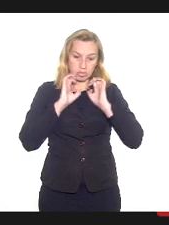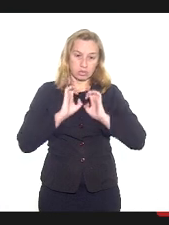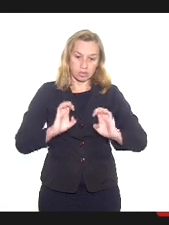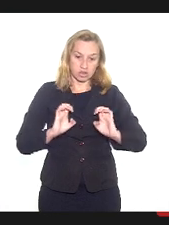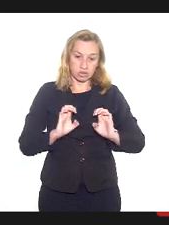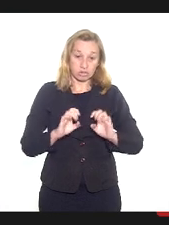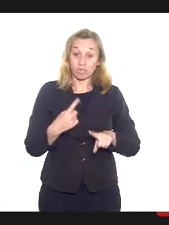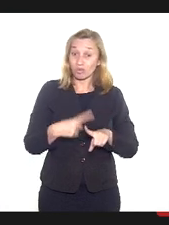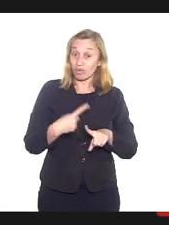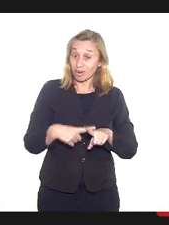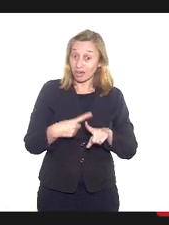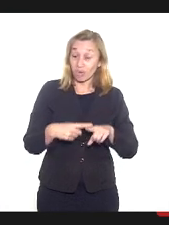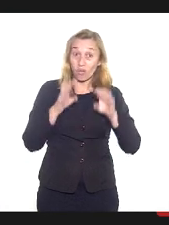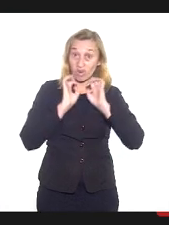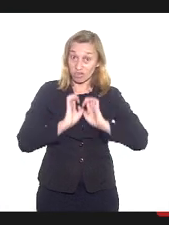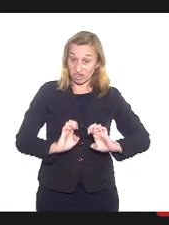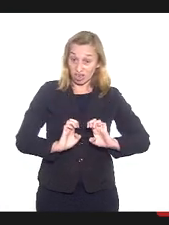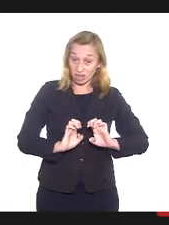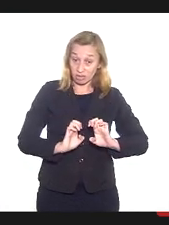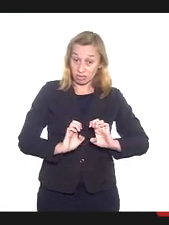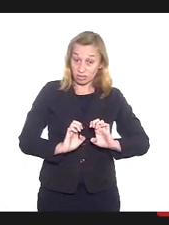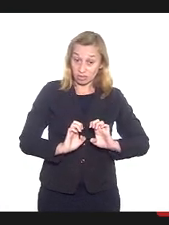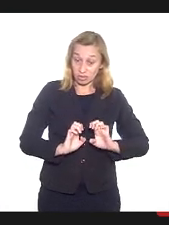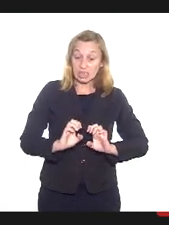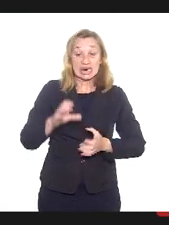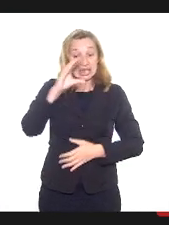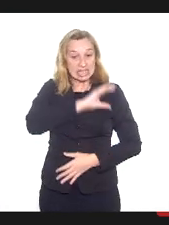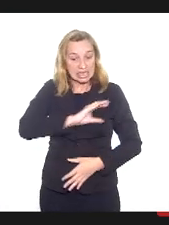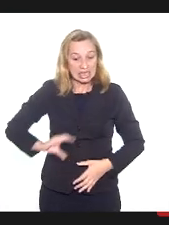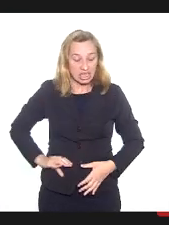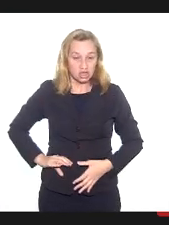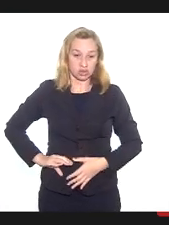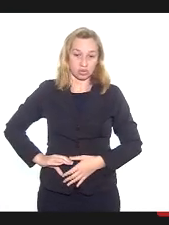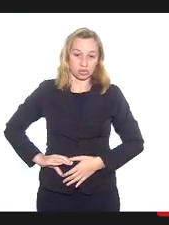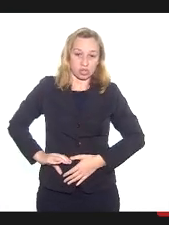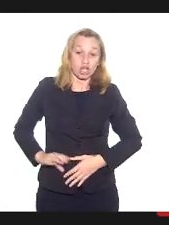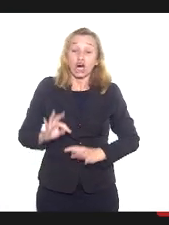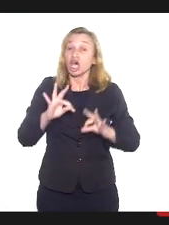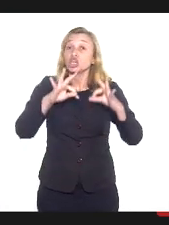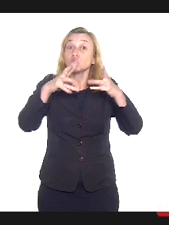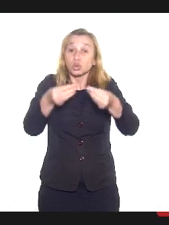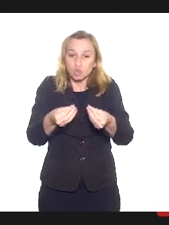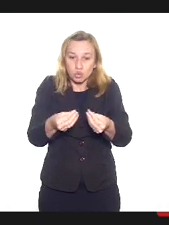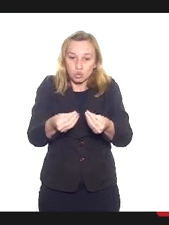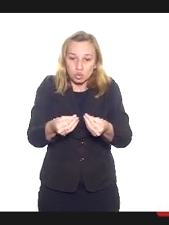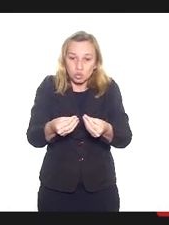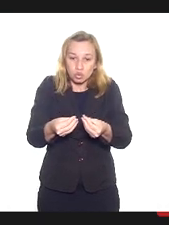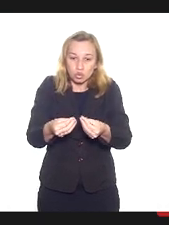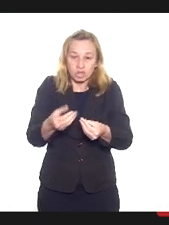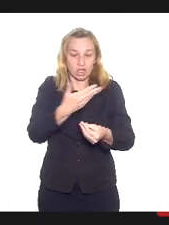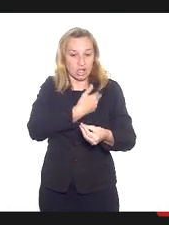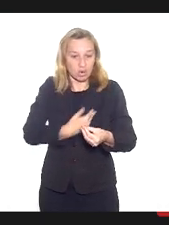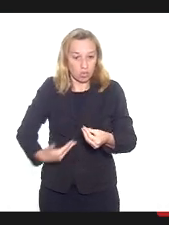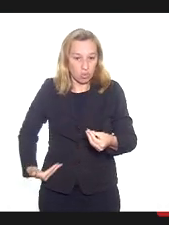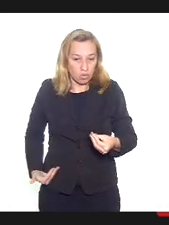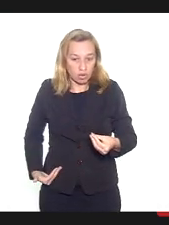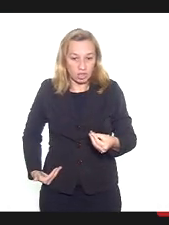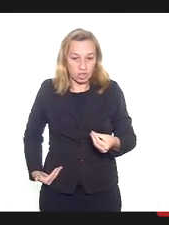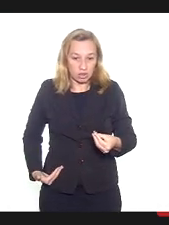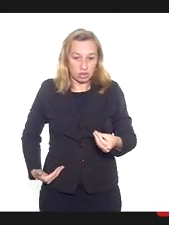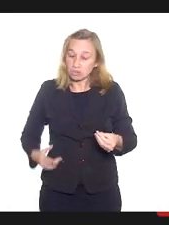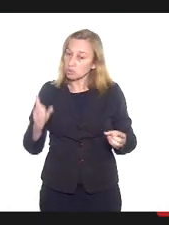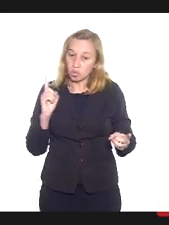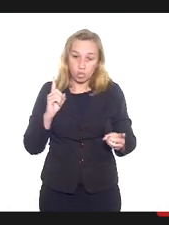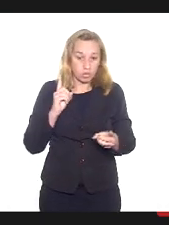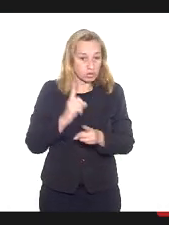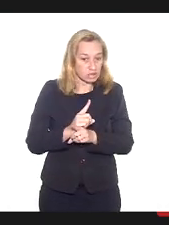porque no Evangelho o Cristo diz que em tudo aquilo que as autoridades não forem contrários à lei